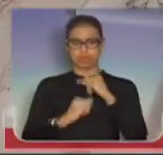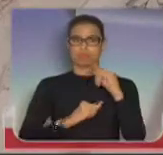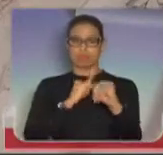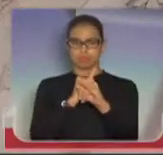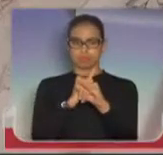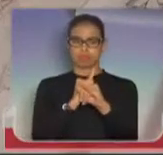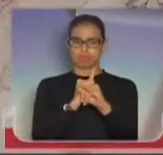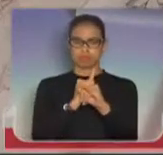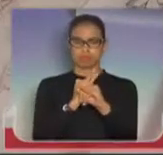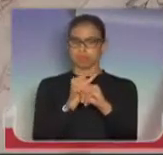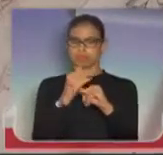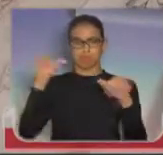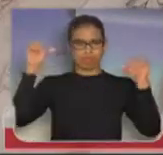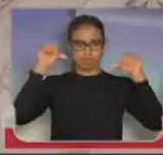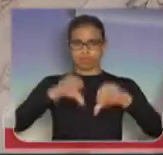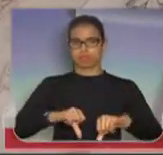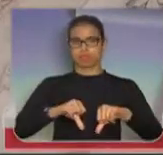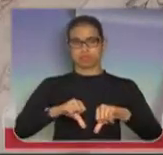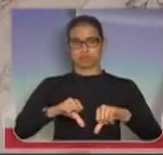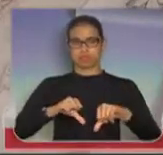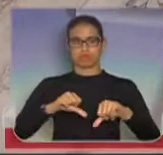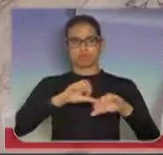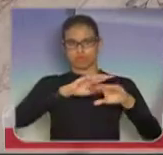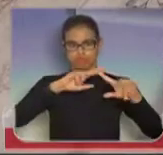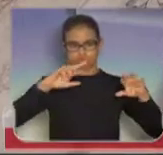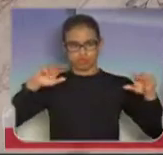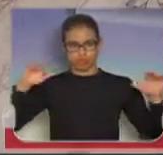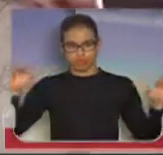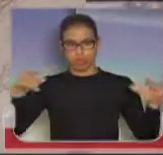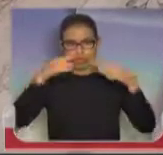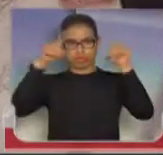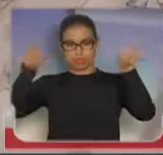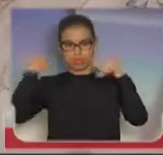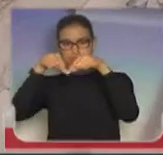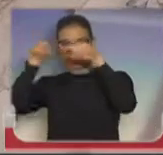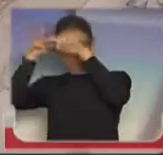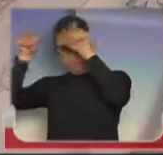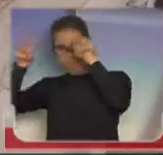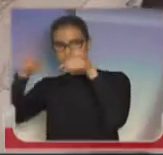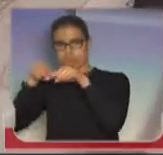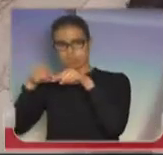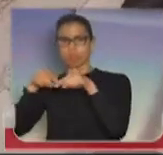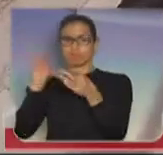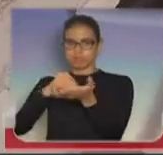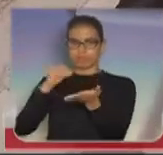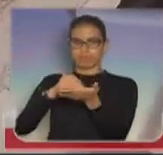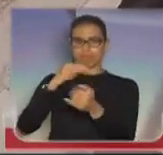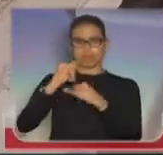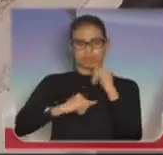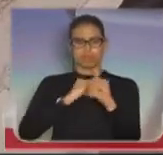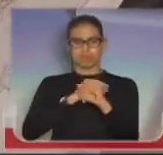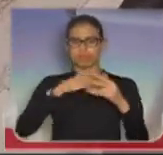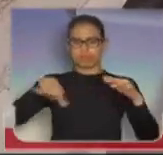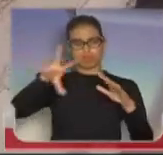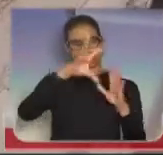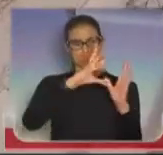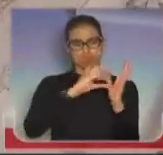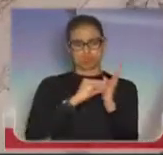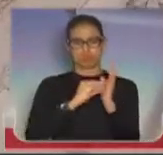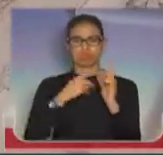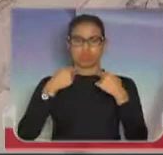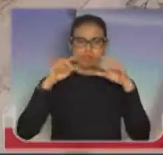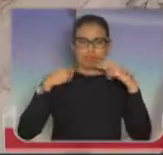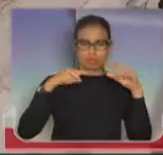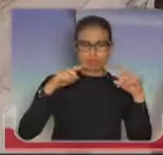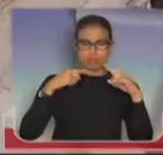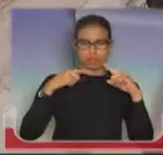que está uma porcaria, né? Acho que todos os gabinetes estão com o mesmo problema. Acho que os assessores aqui, todos estão reclamando da internet. Eu ia passar